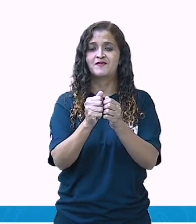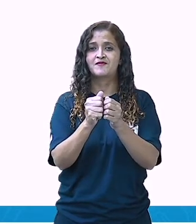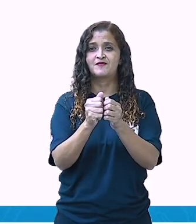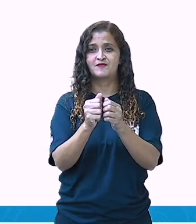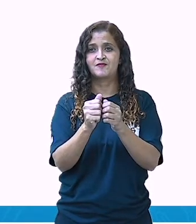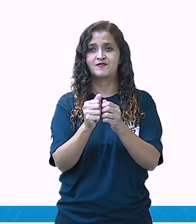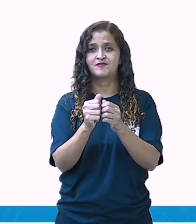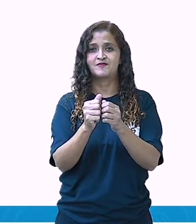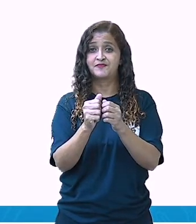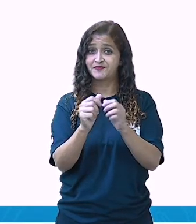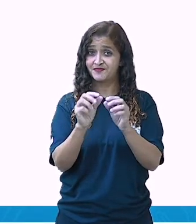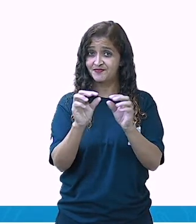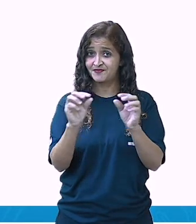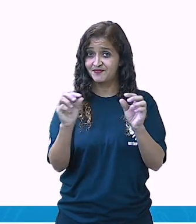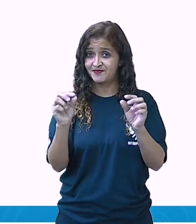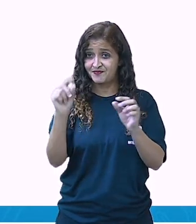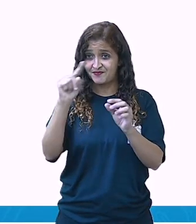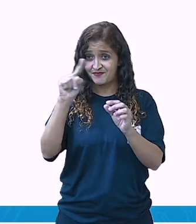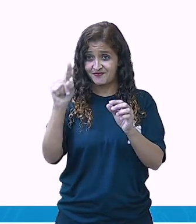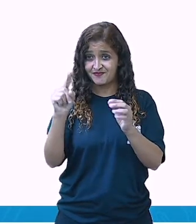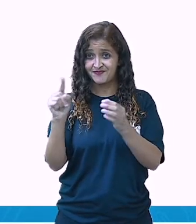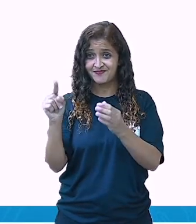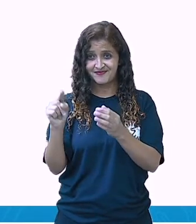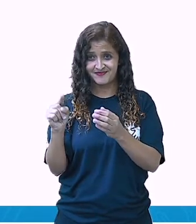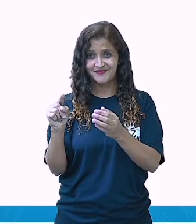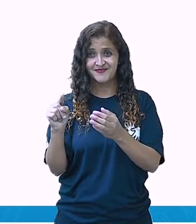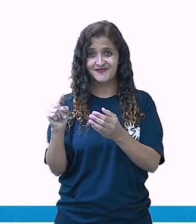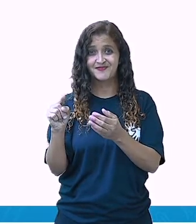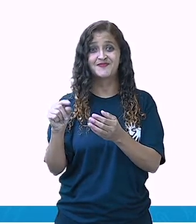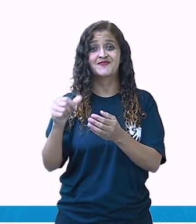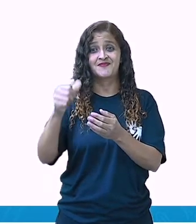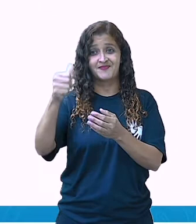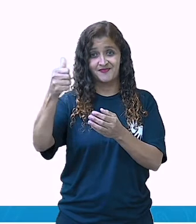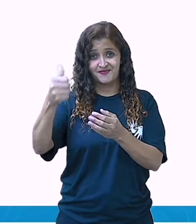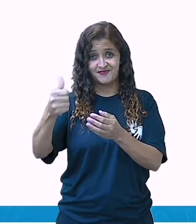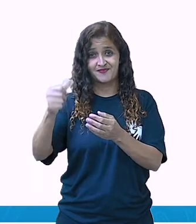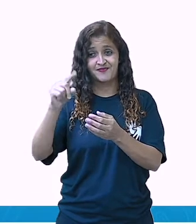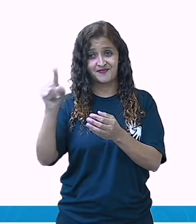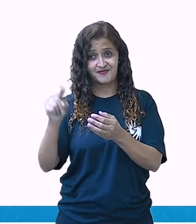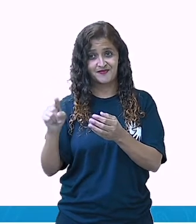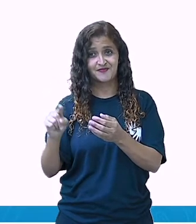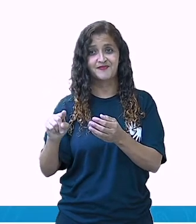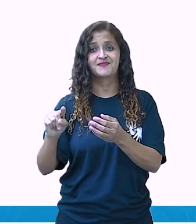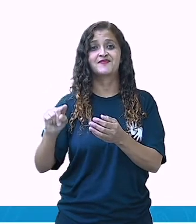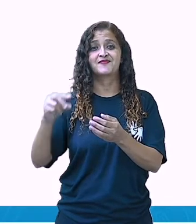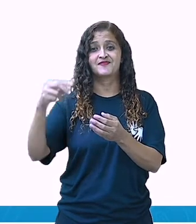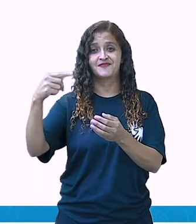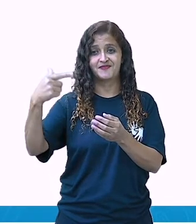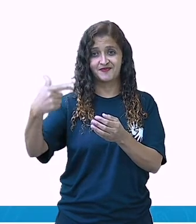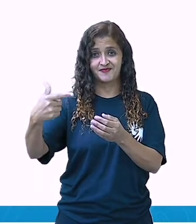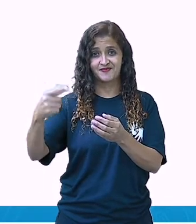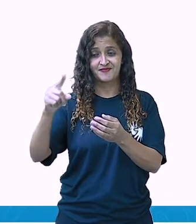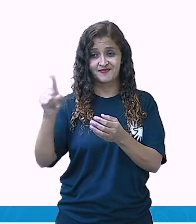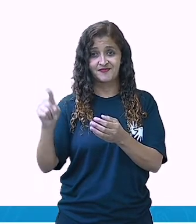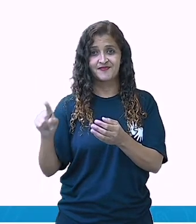Fechou aqui, está vendo? Então a gente tem um e a gente vai fechar outro. Dois. E